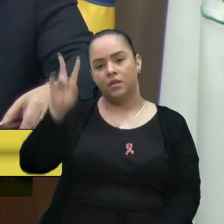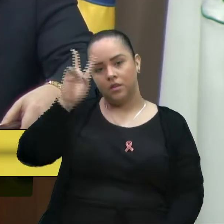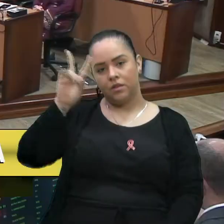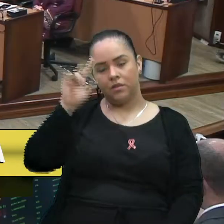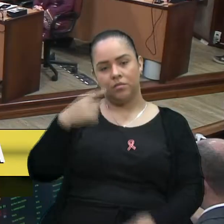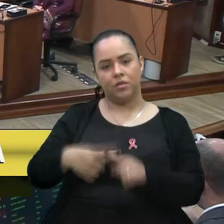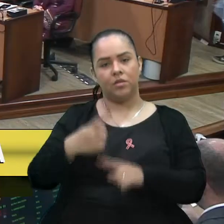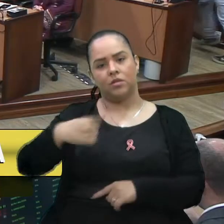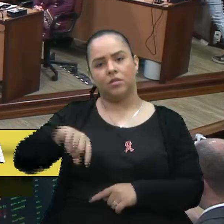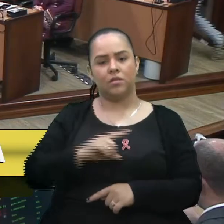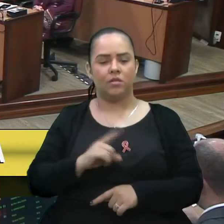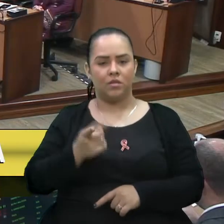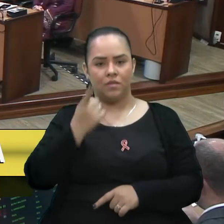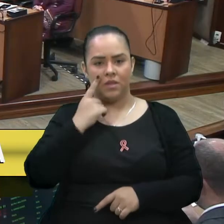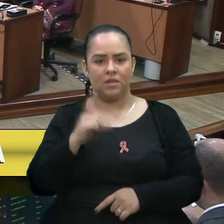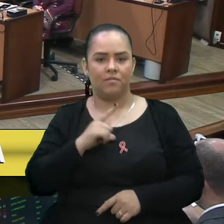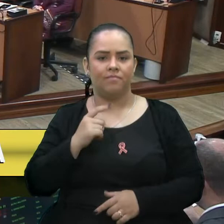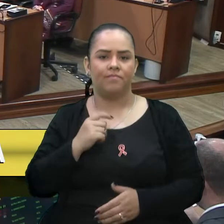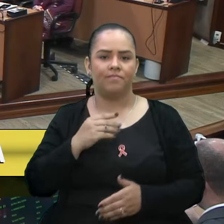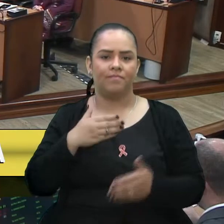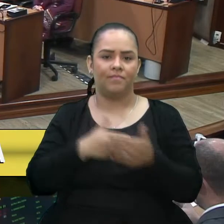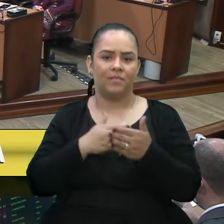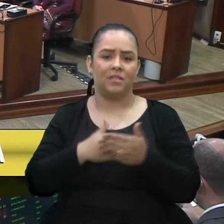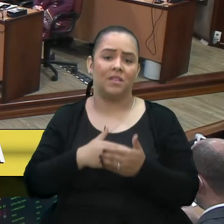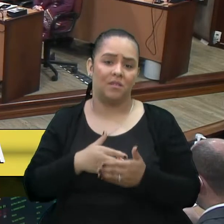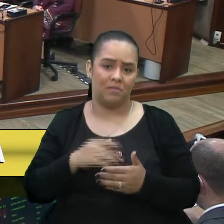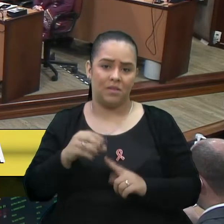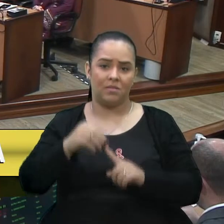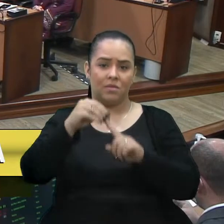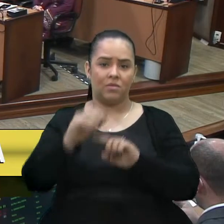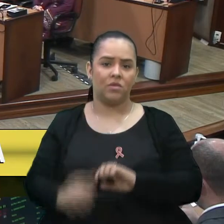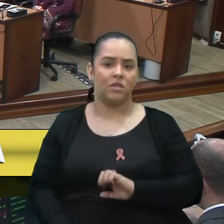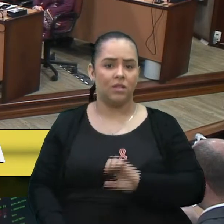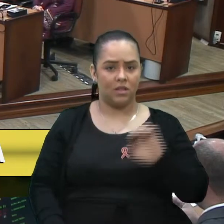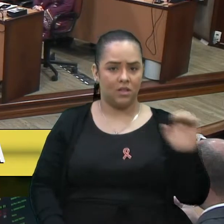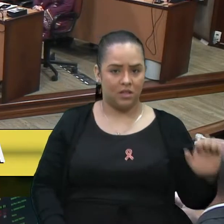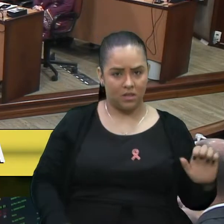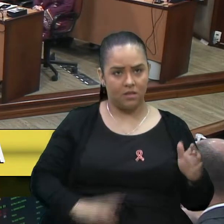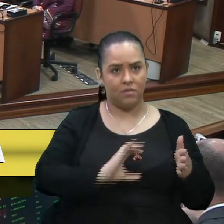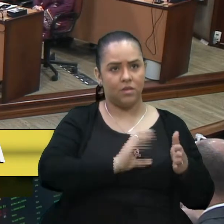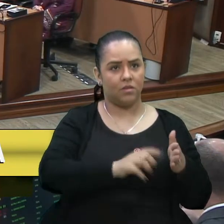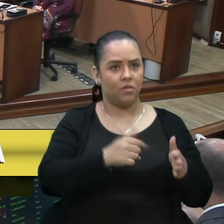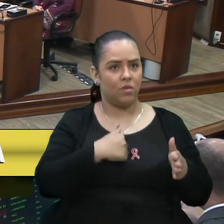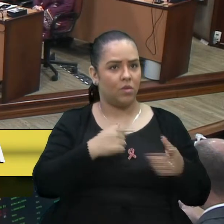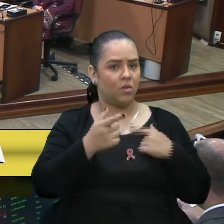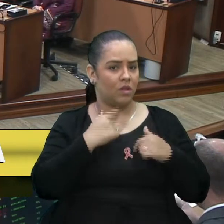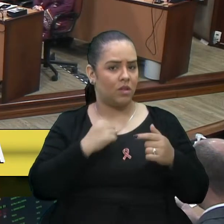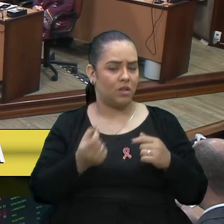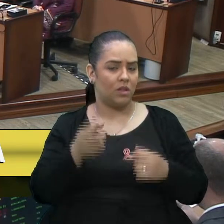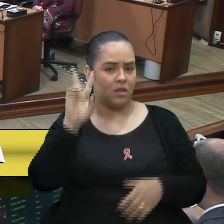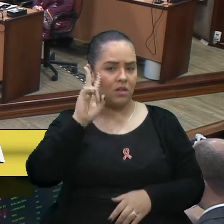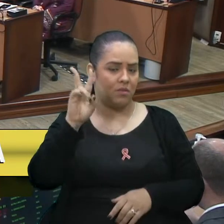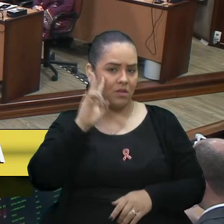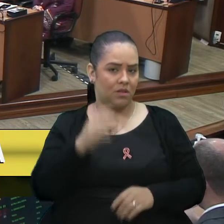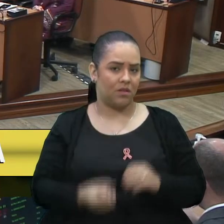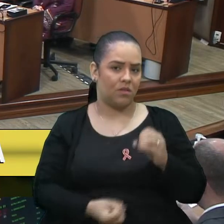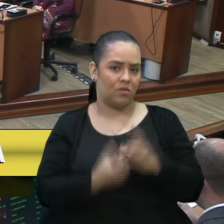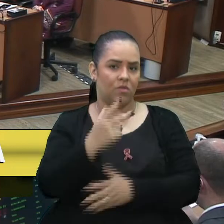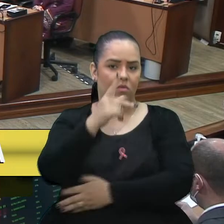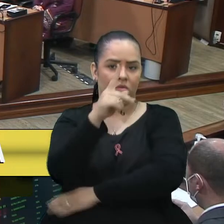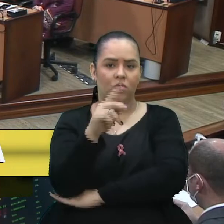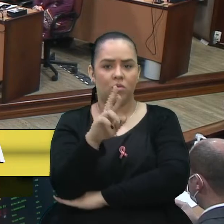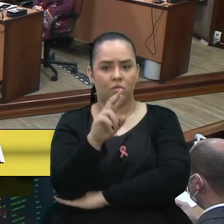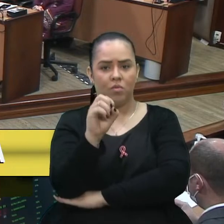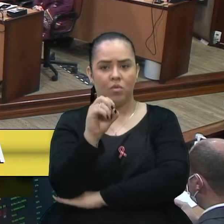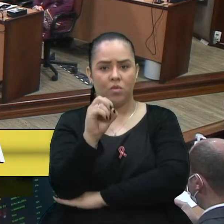resistência, principalmente dos partidos de esquerda, a PPPs, mas eu gosto sempre de lembrar que quem criou, por exemplo, para o ProUni, foi Luiz Inácio